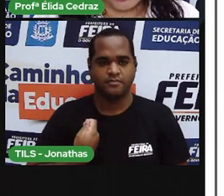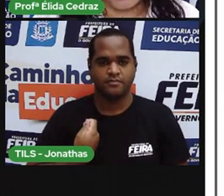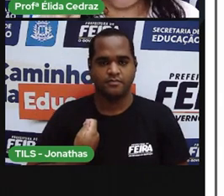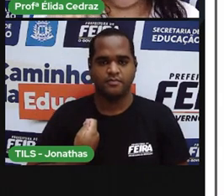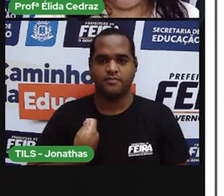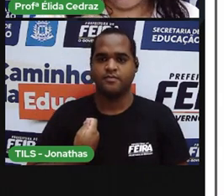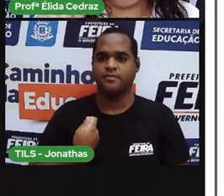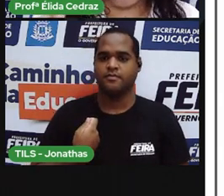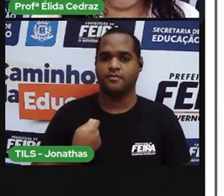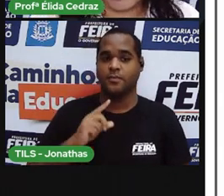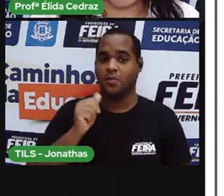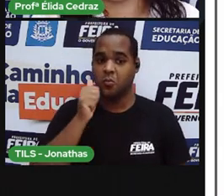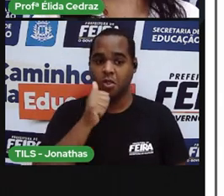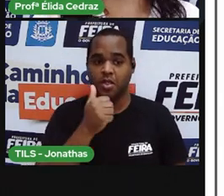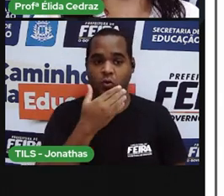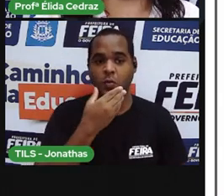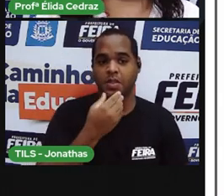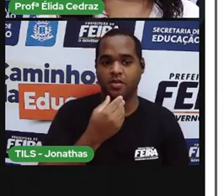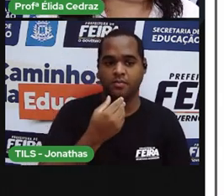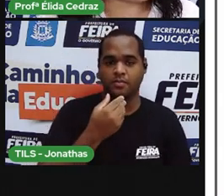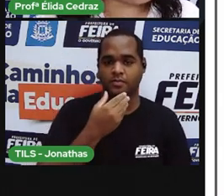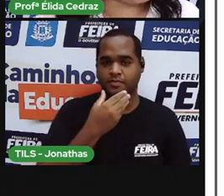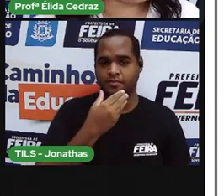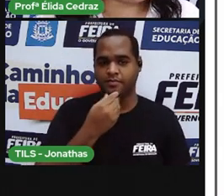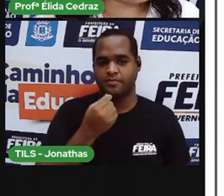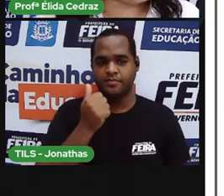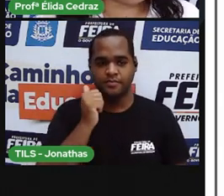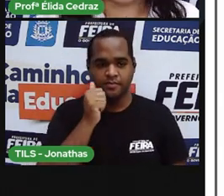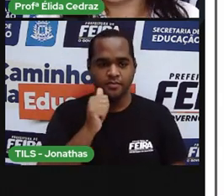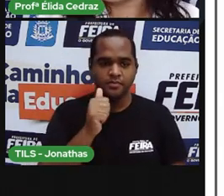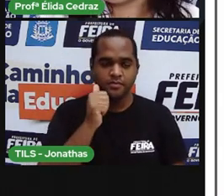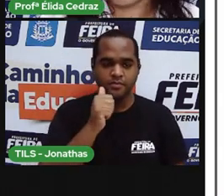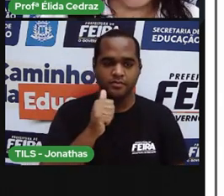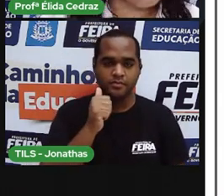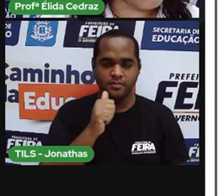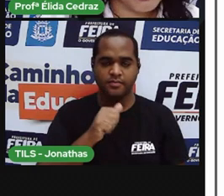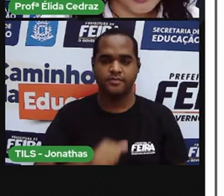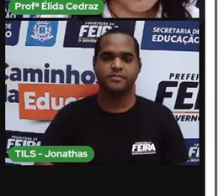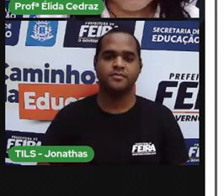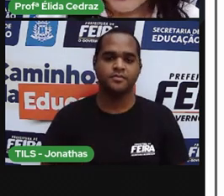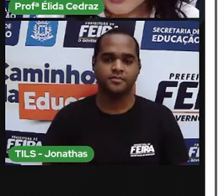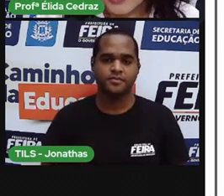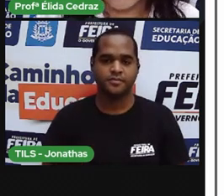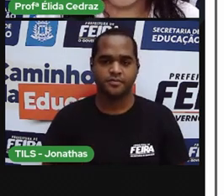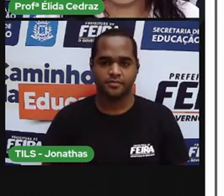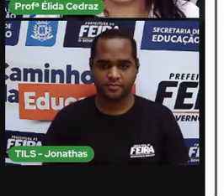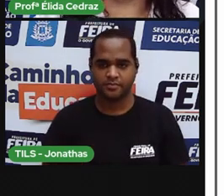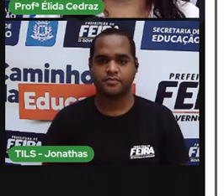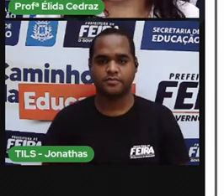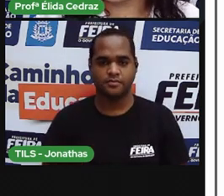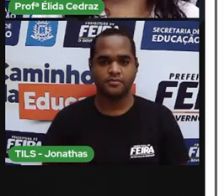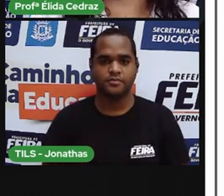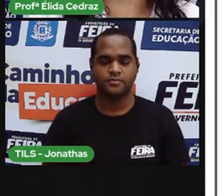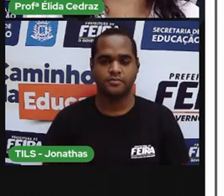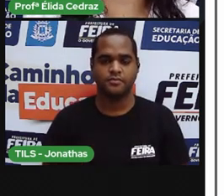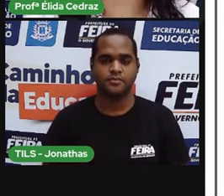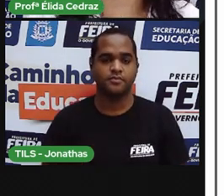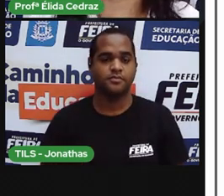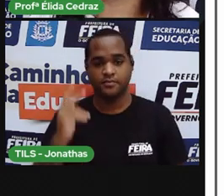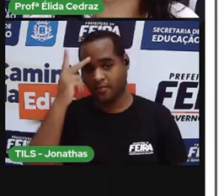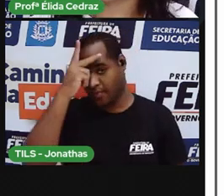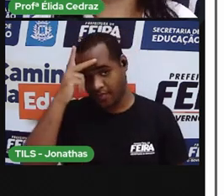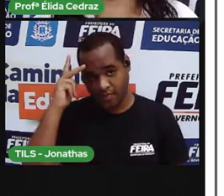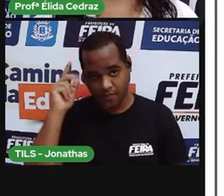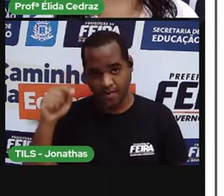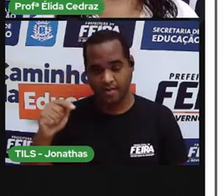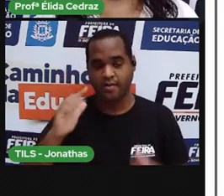A, aí, O, ou A, porque tanto é homem, tanto é mulher, certo? A pessoa que faz a